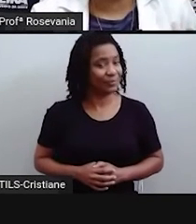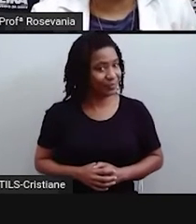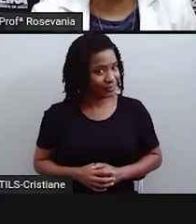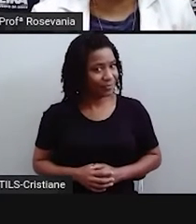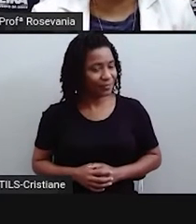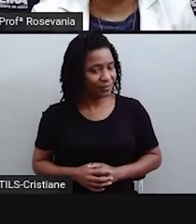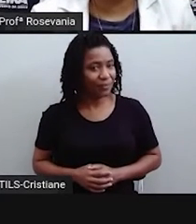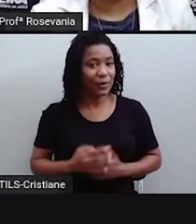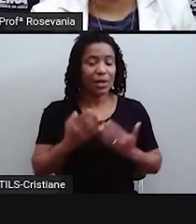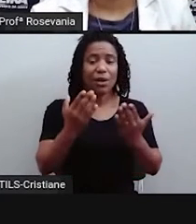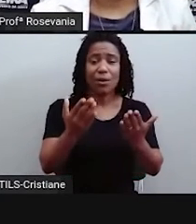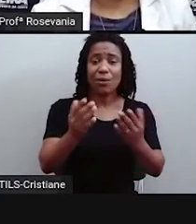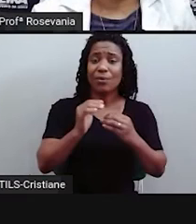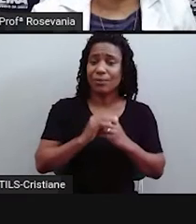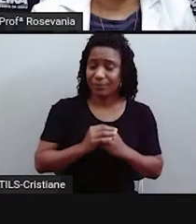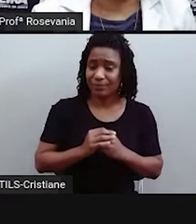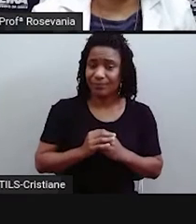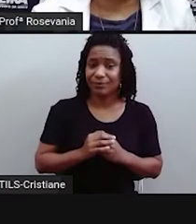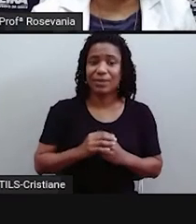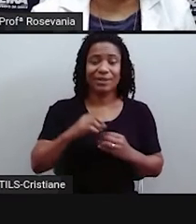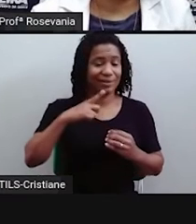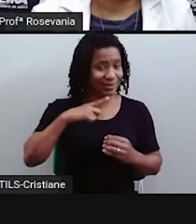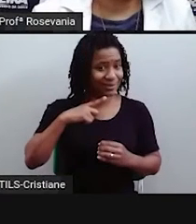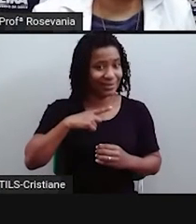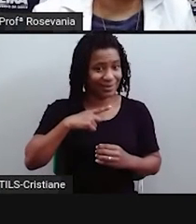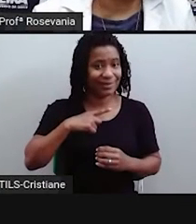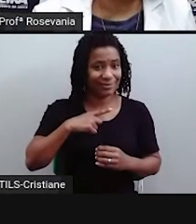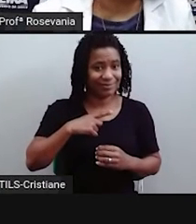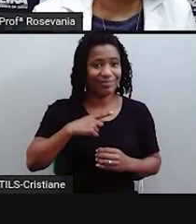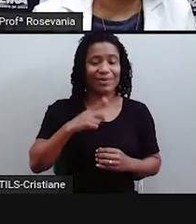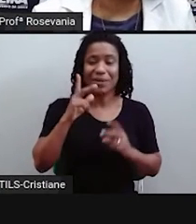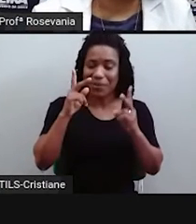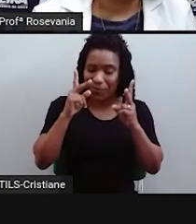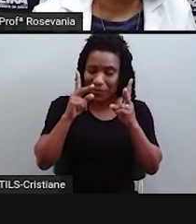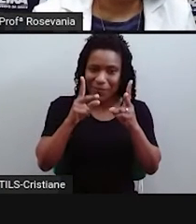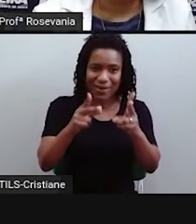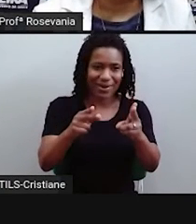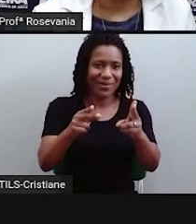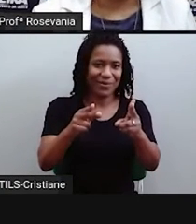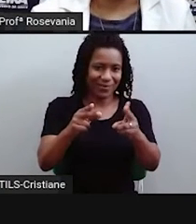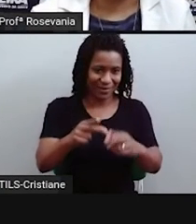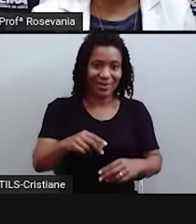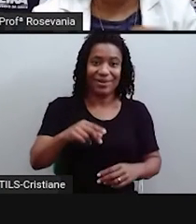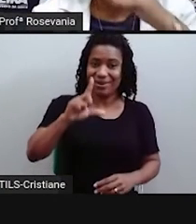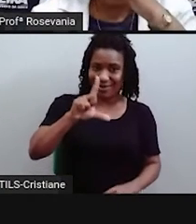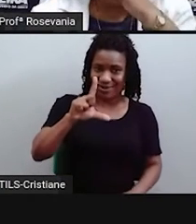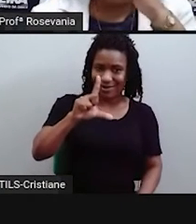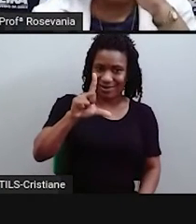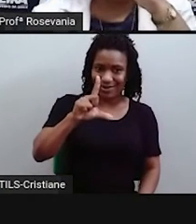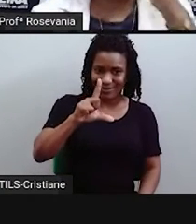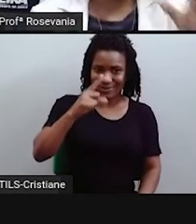falo dos meridianos, é a mesma coisa, mesma ideia que a gente já tinha, né,